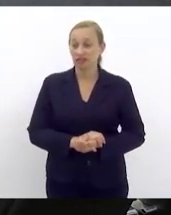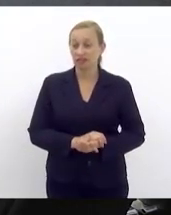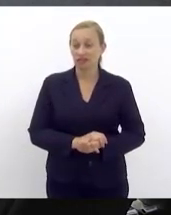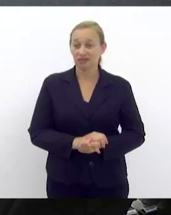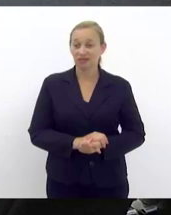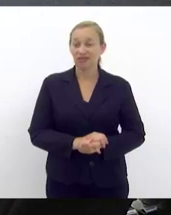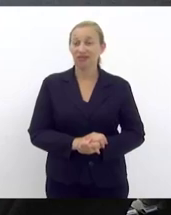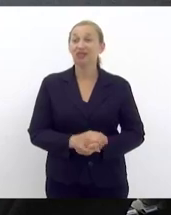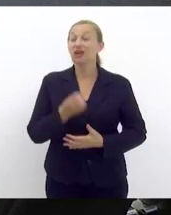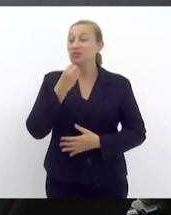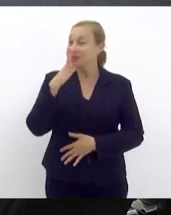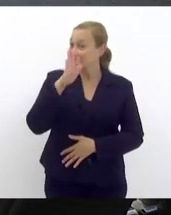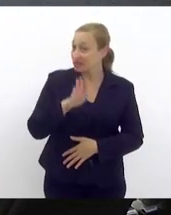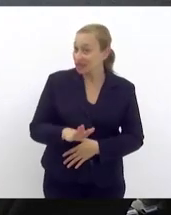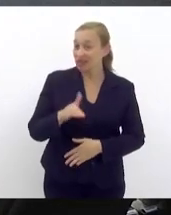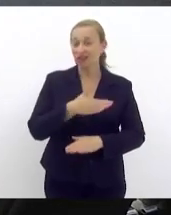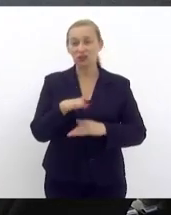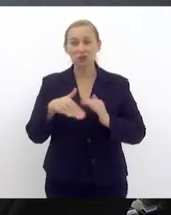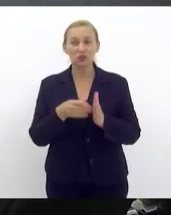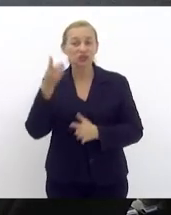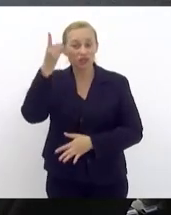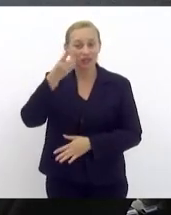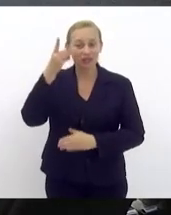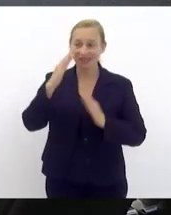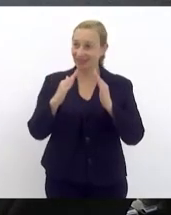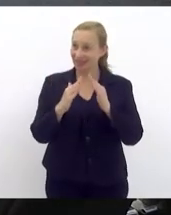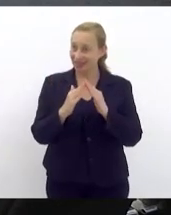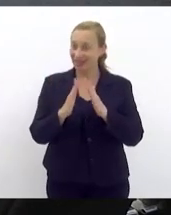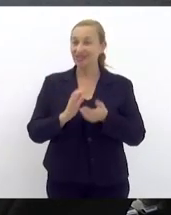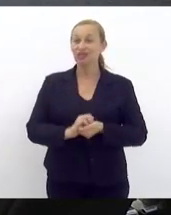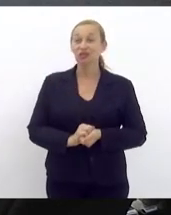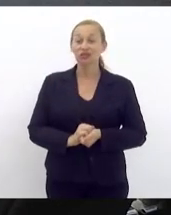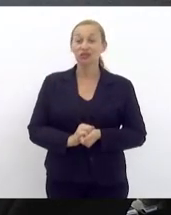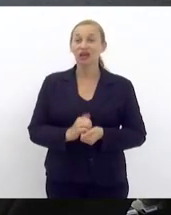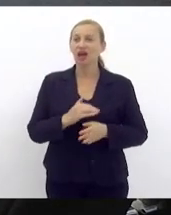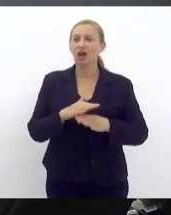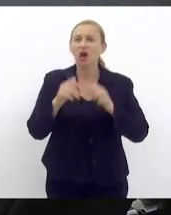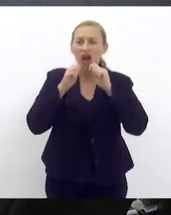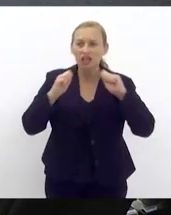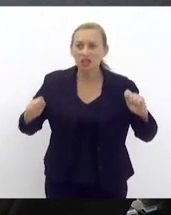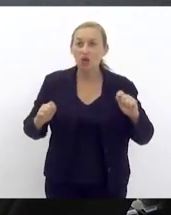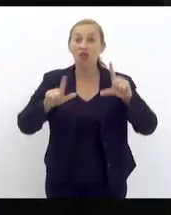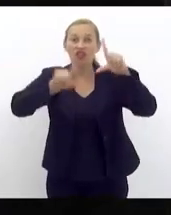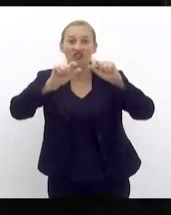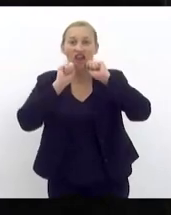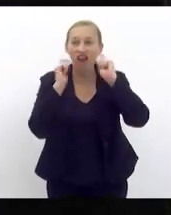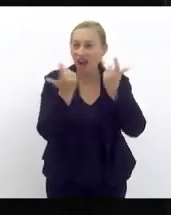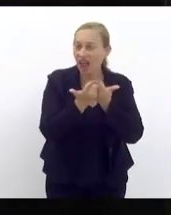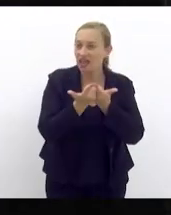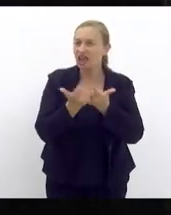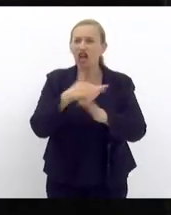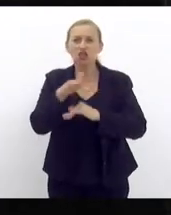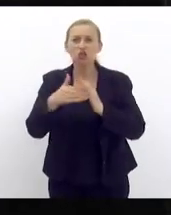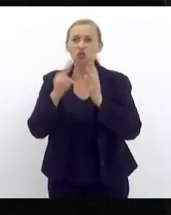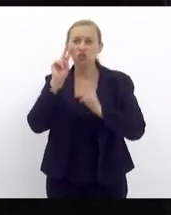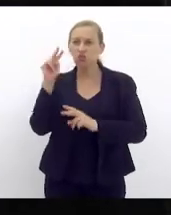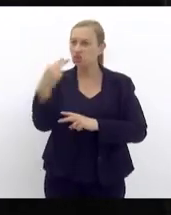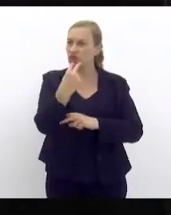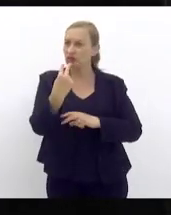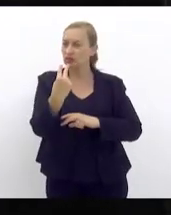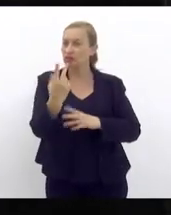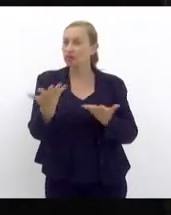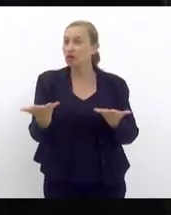bom boa tarde a todos os deputados aqui da casa aos assessores a nossa TV Alerj e todos aqueles que não assistem